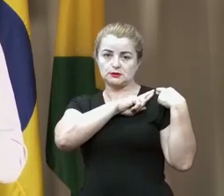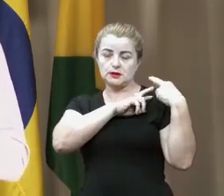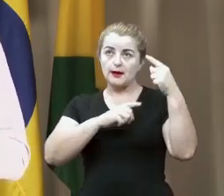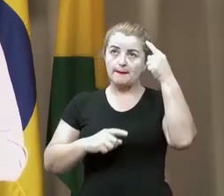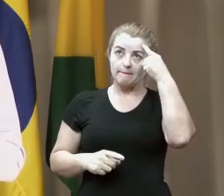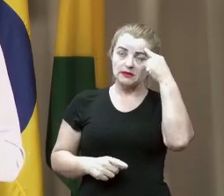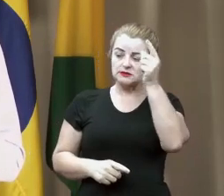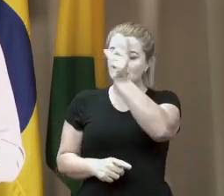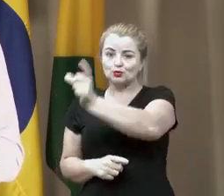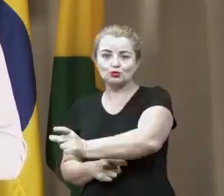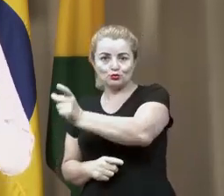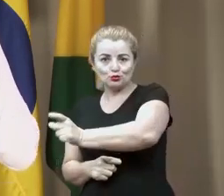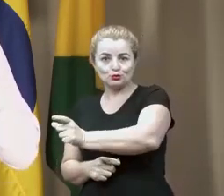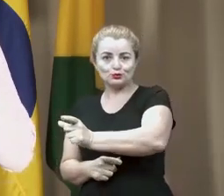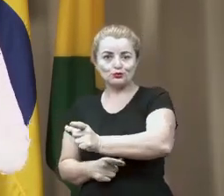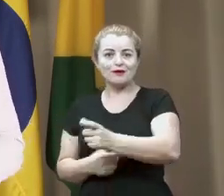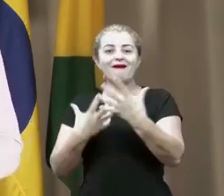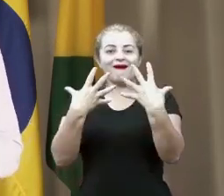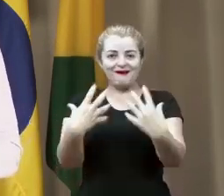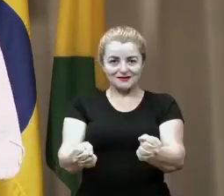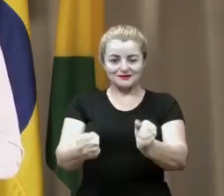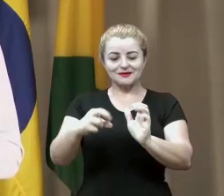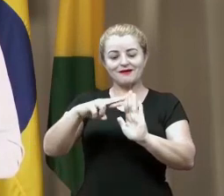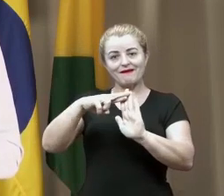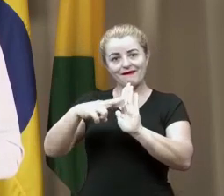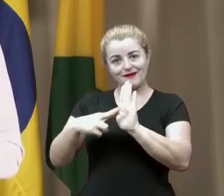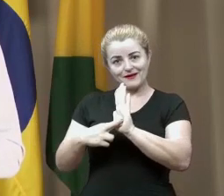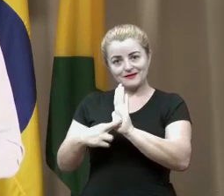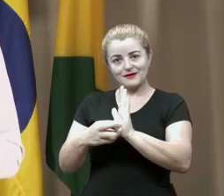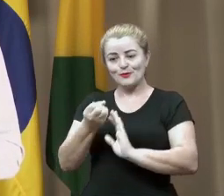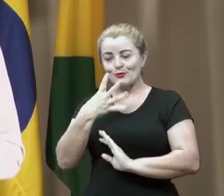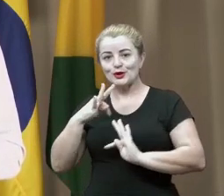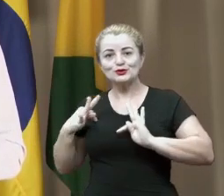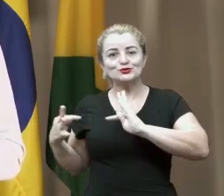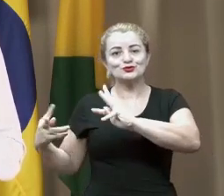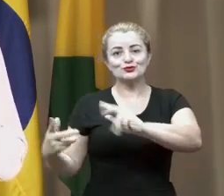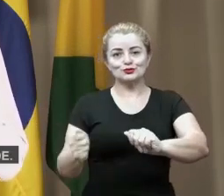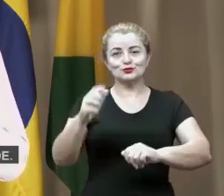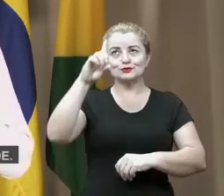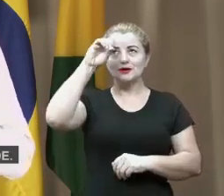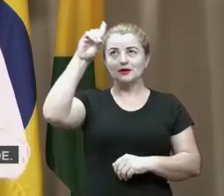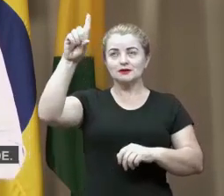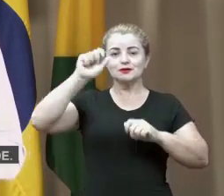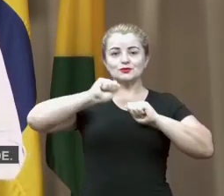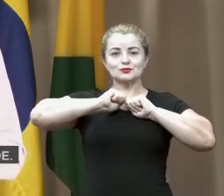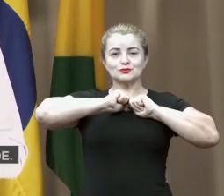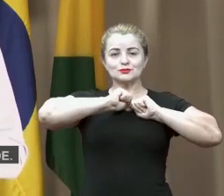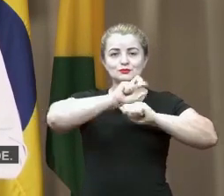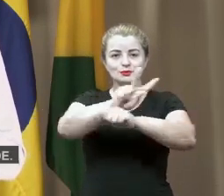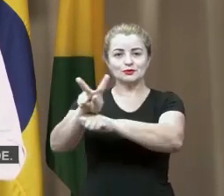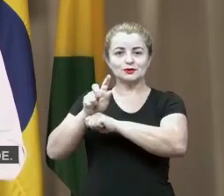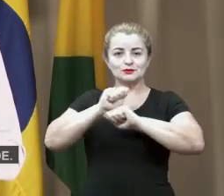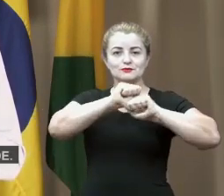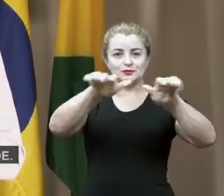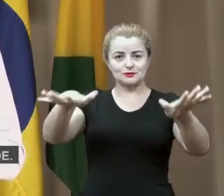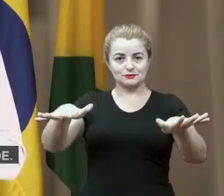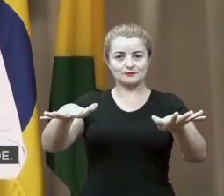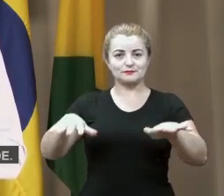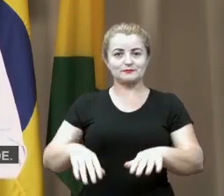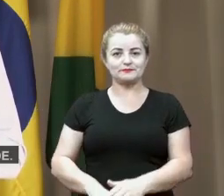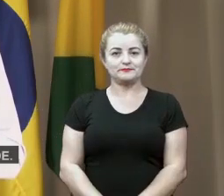no lugar do outro é seguir as regras para o bem de todos. Que Deus nos proteja e nos abençoe.